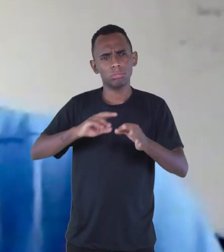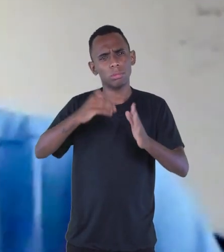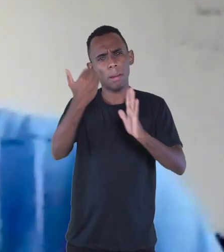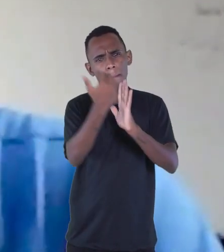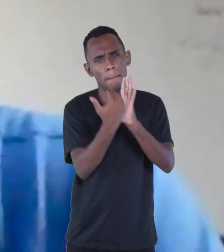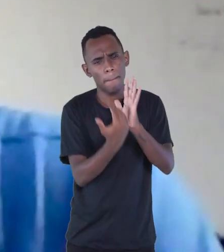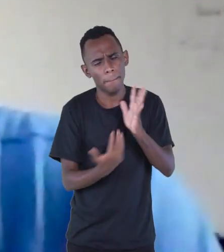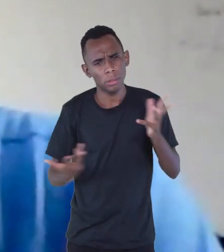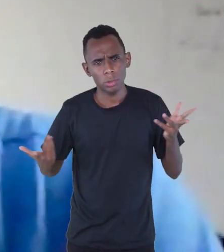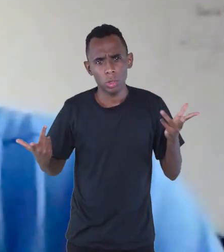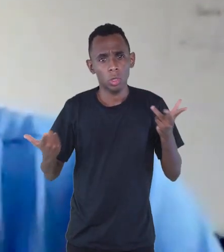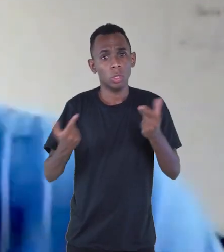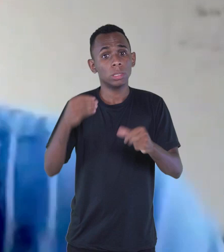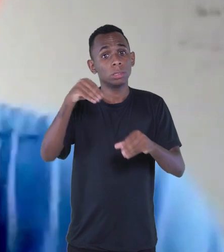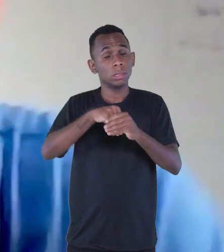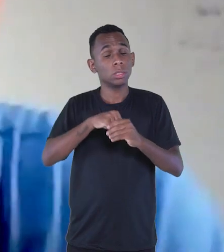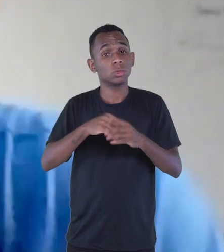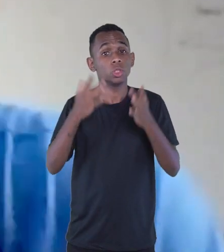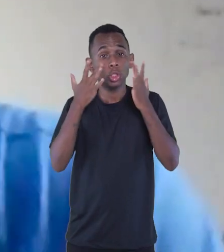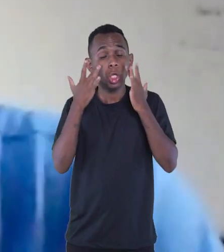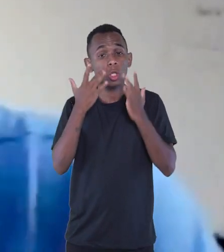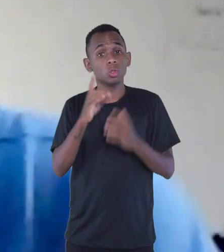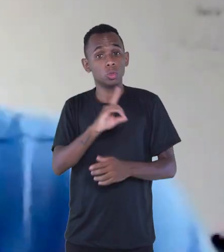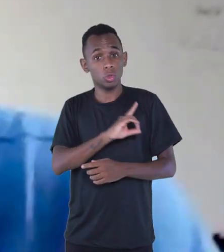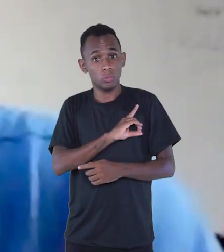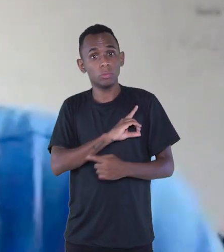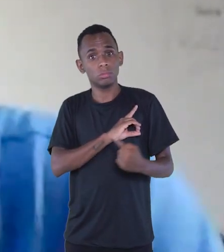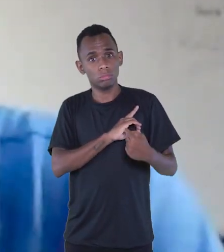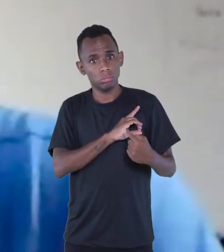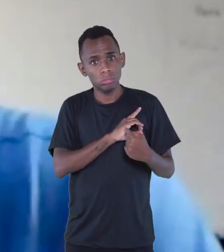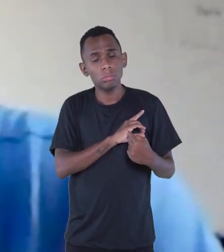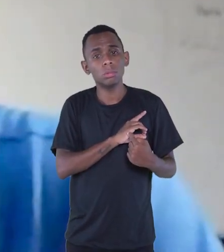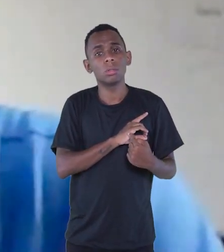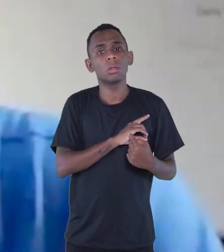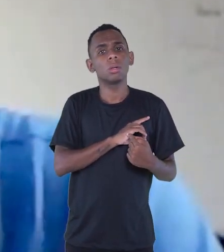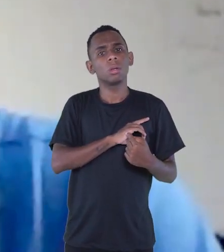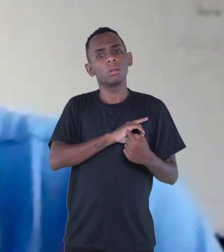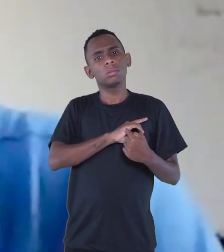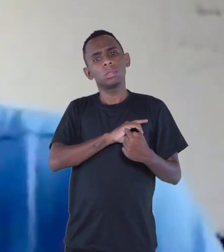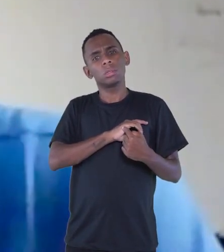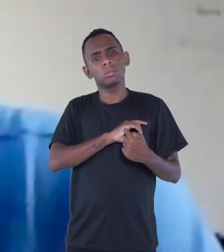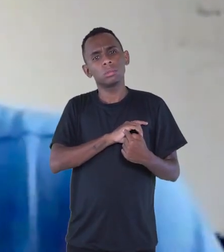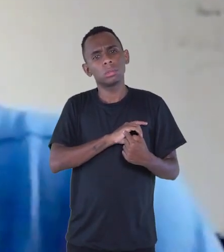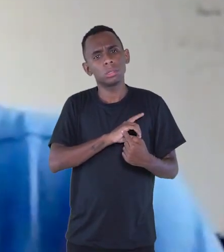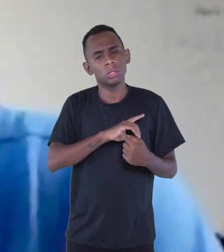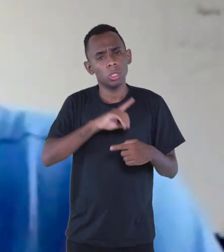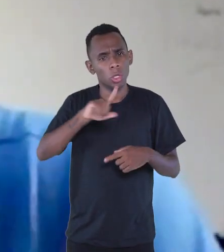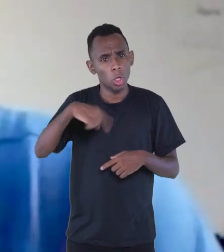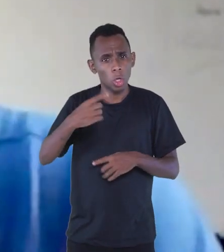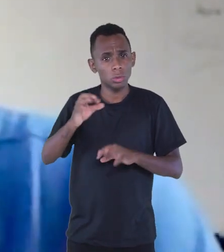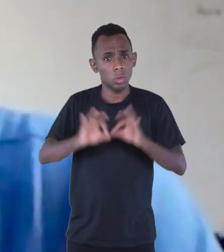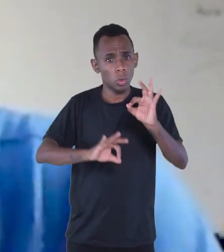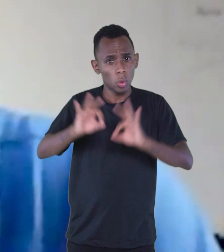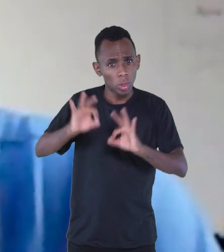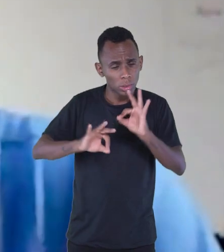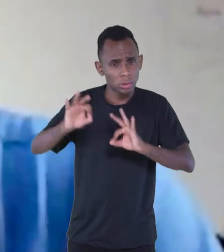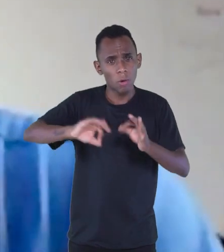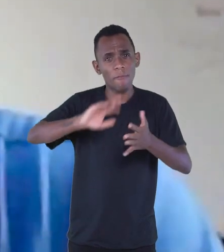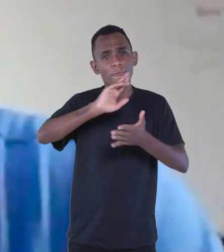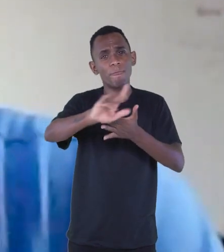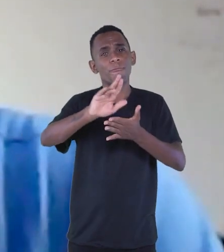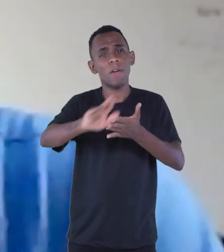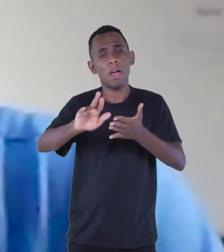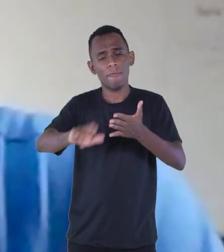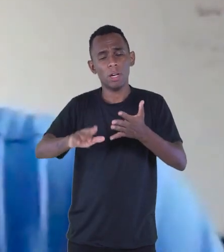aqui para o Teatro de Divinópolis, com autores divinopolitanos, como Antônio Domingos Franco. Nós montamos dele num Jardim de Margaridas.